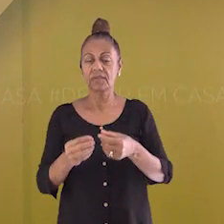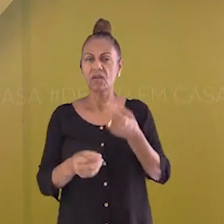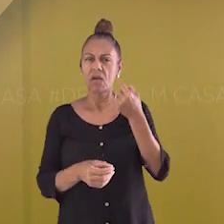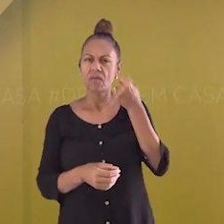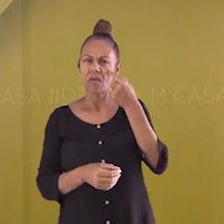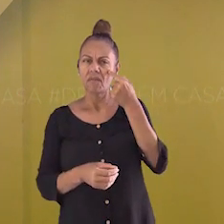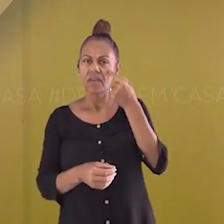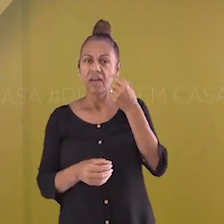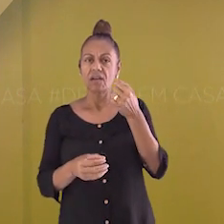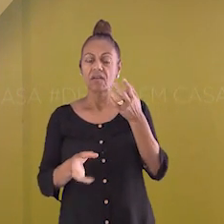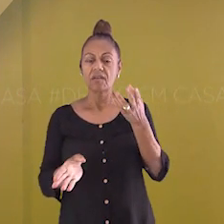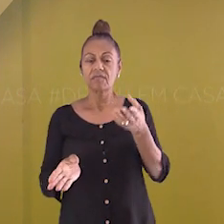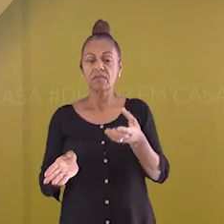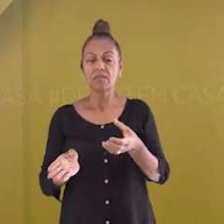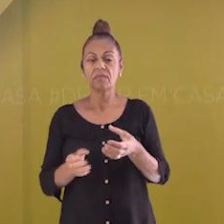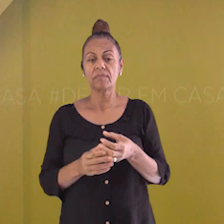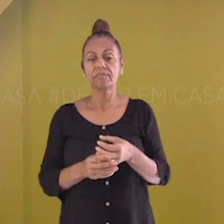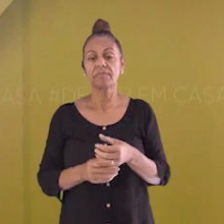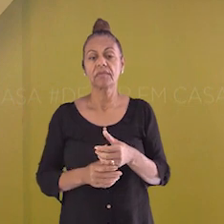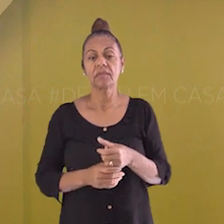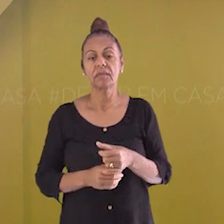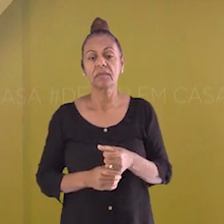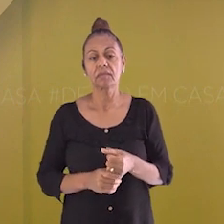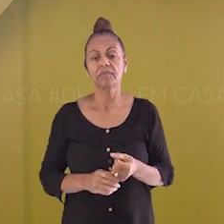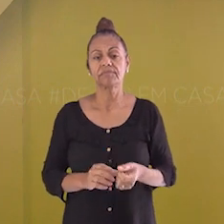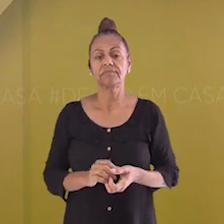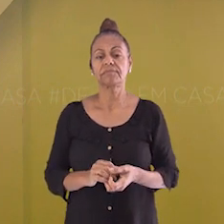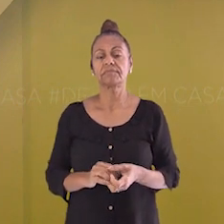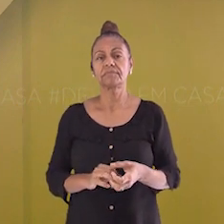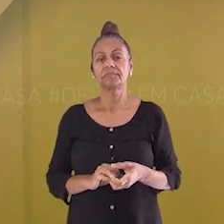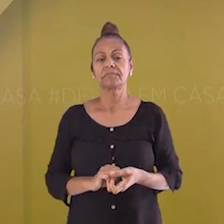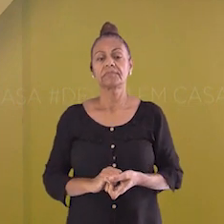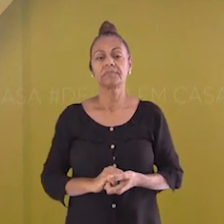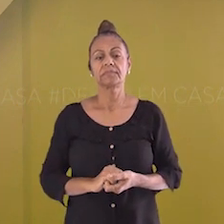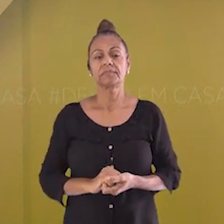Agora vamos acrescentar água em copo.